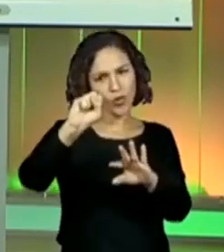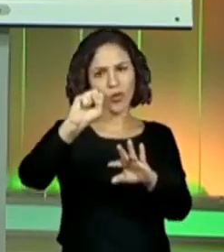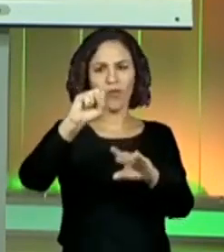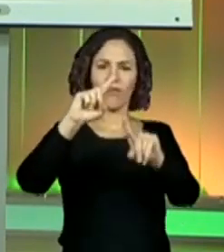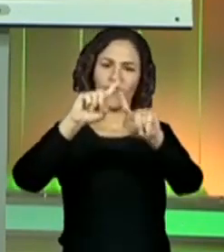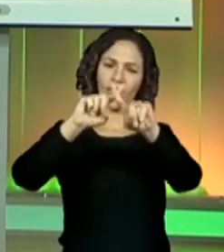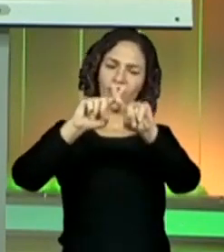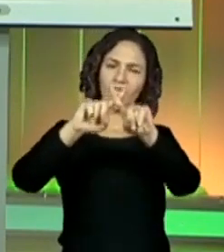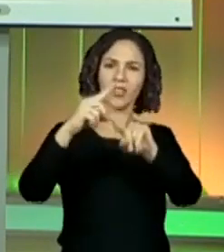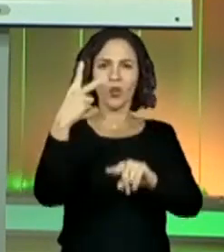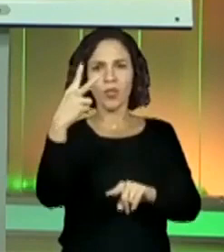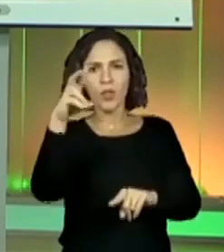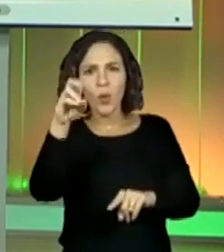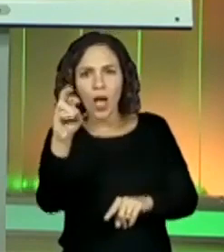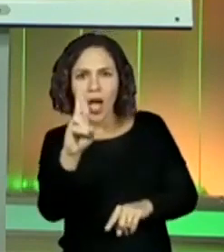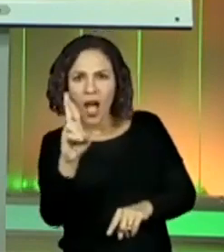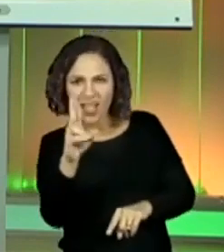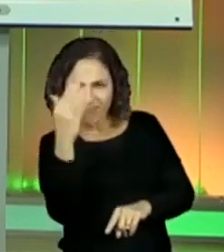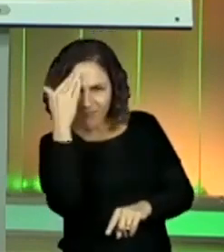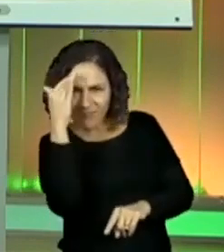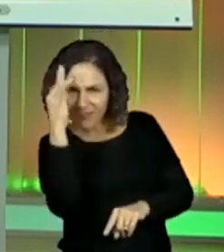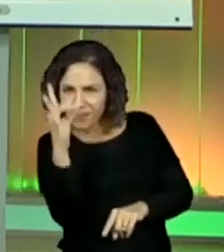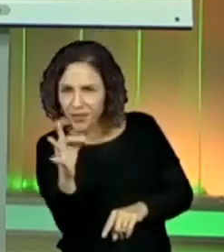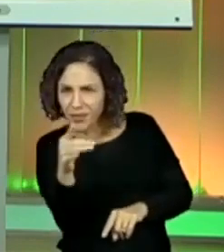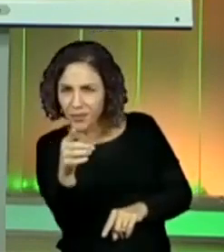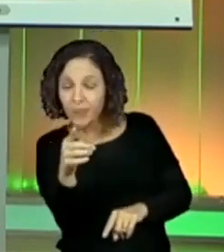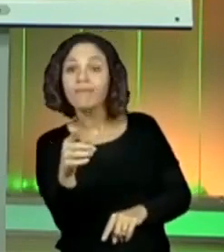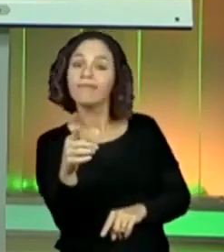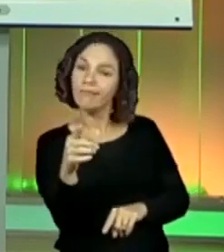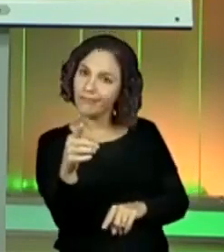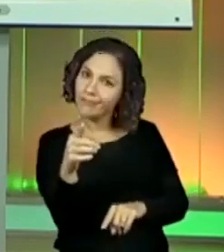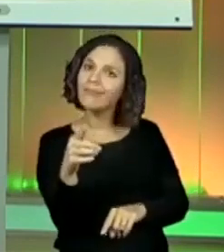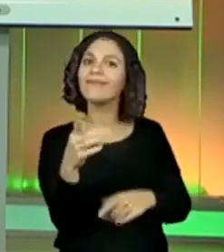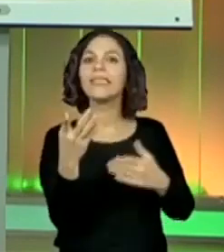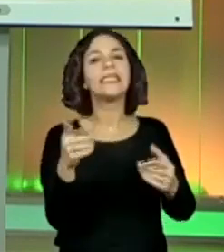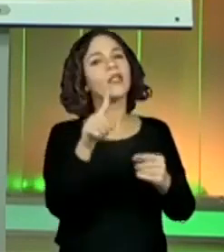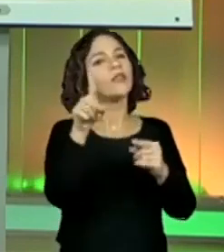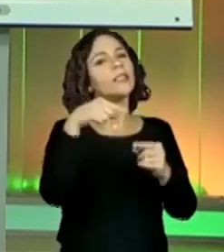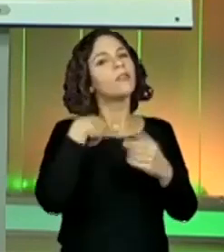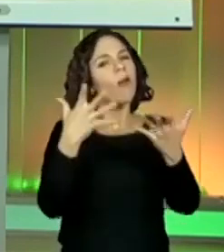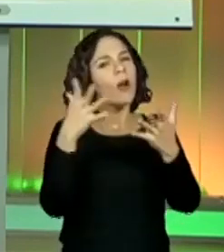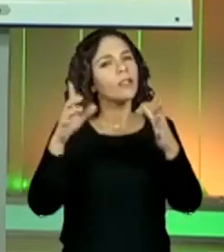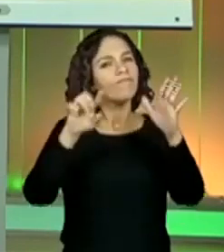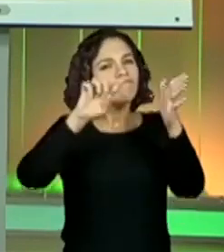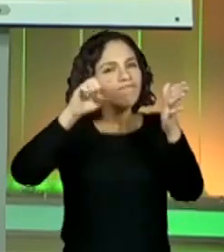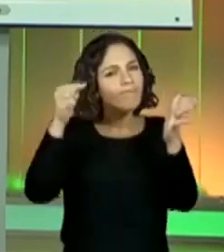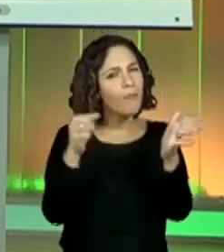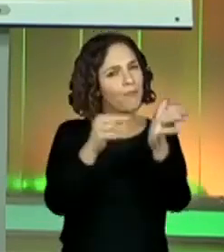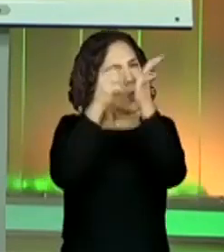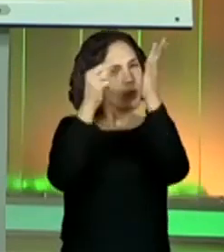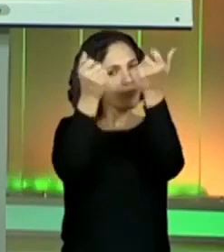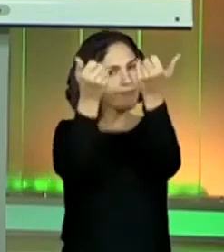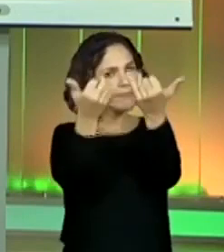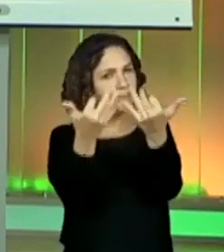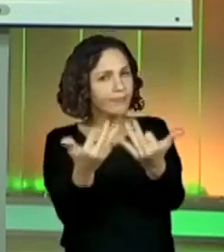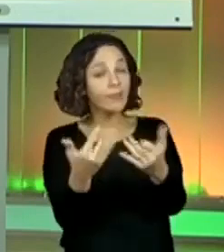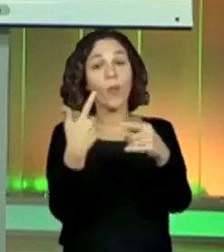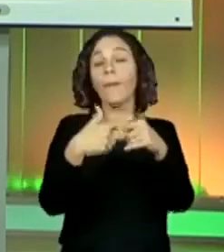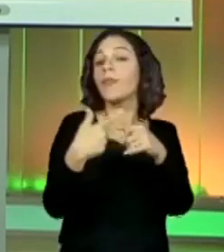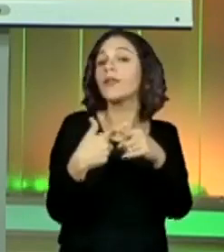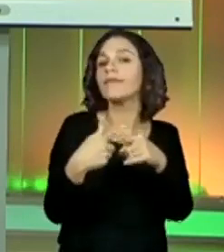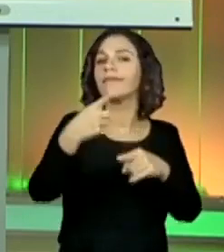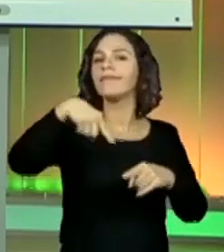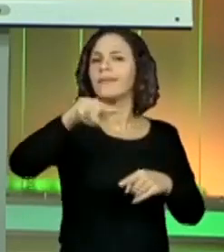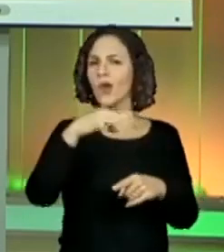$ 250,00? E é justamente aí que a gente quer entrar. É nesse ponto que eu quero conversar com vocês. A gente conhece